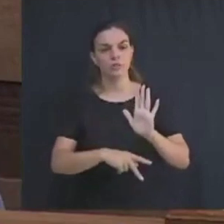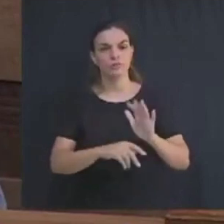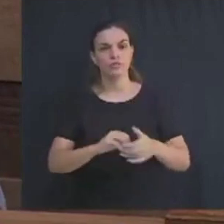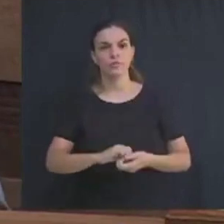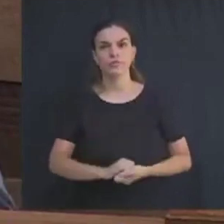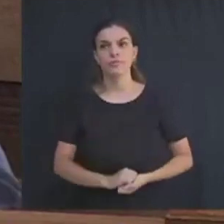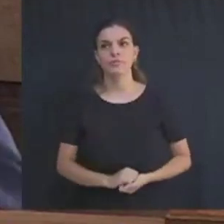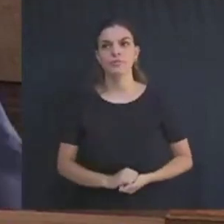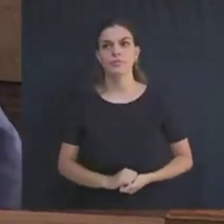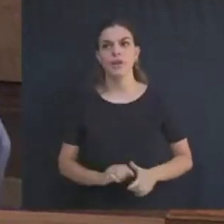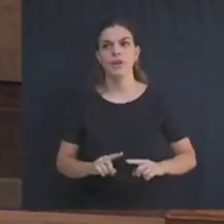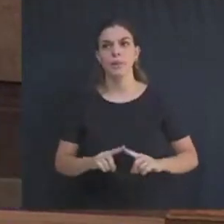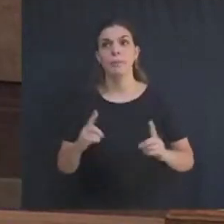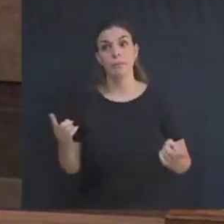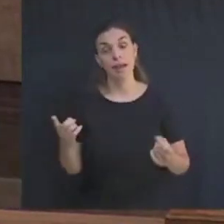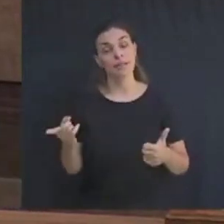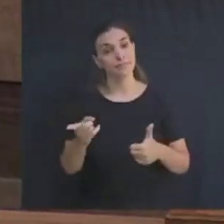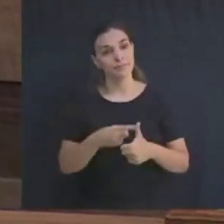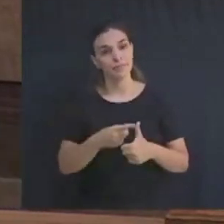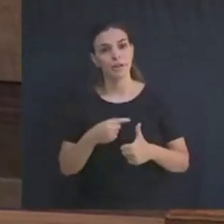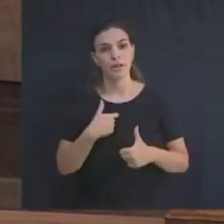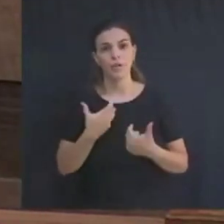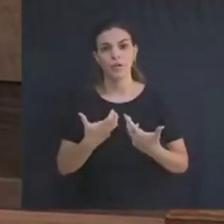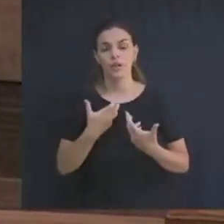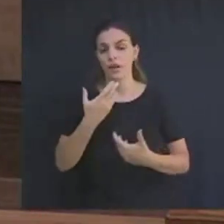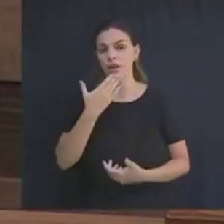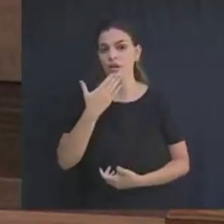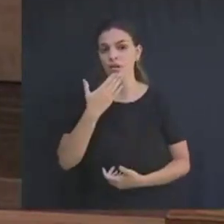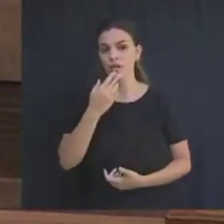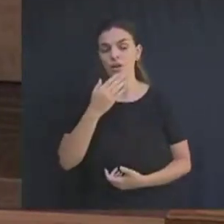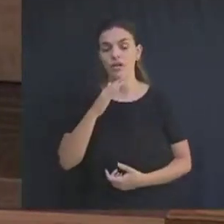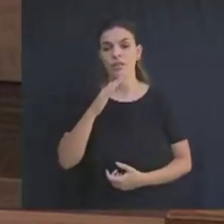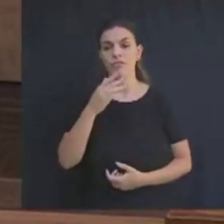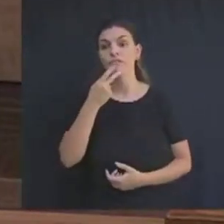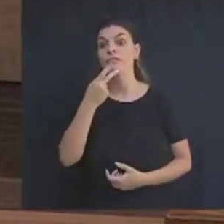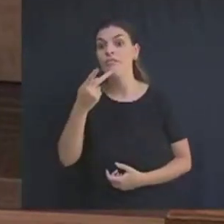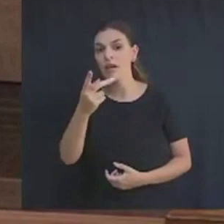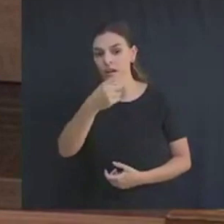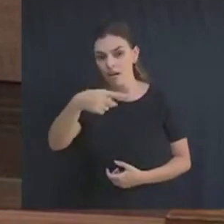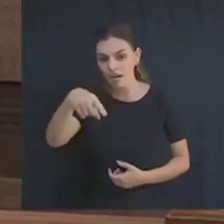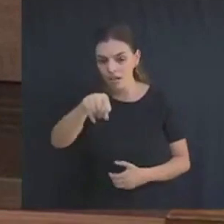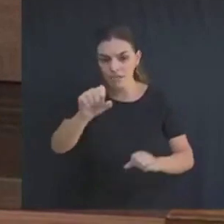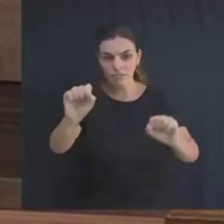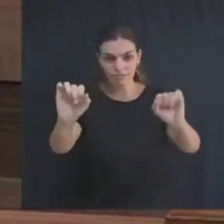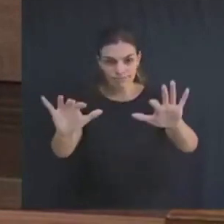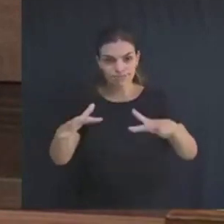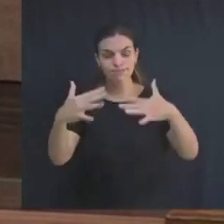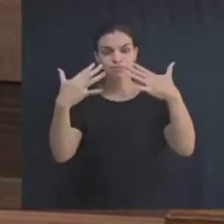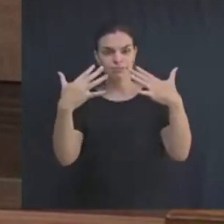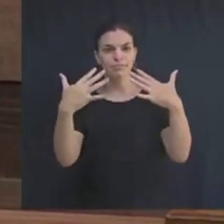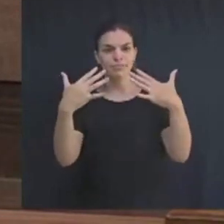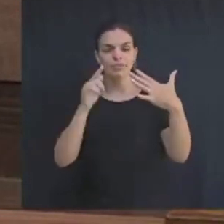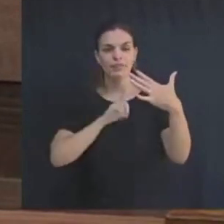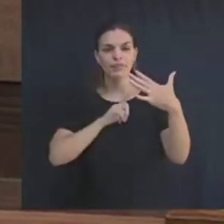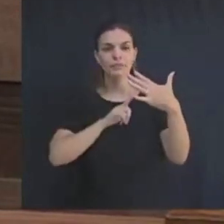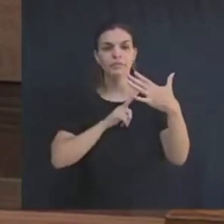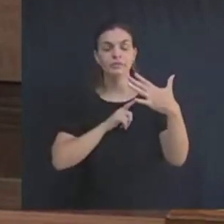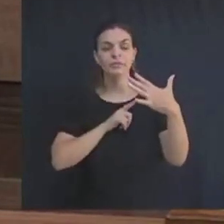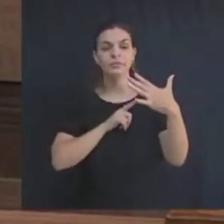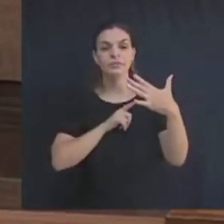Mas, primeiramente, eu quero chamar a atenção da sociedade que nos acompanha para,